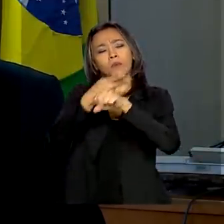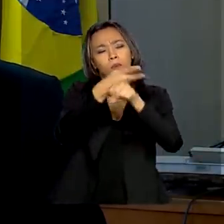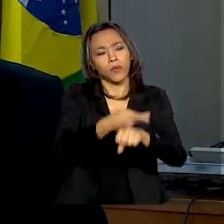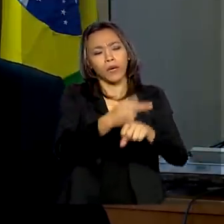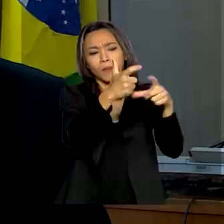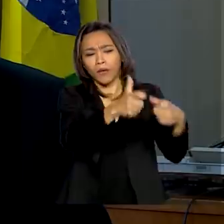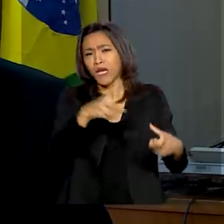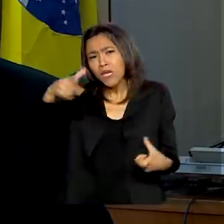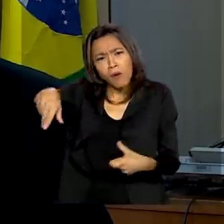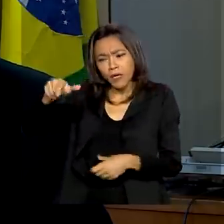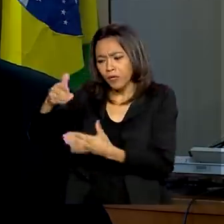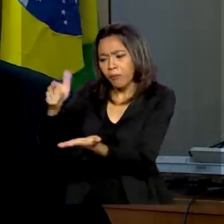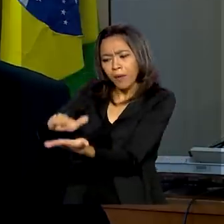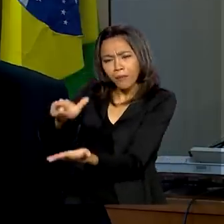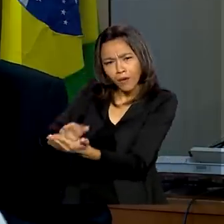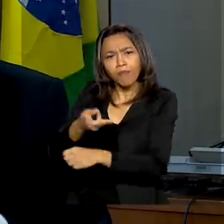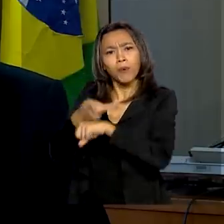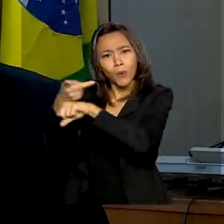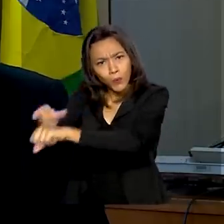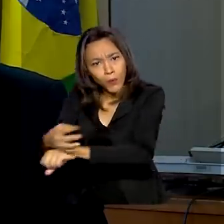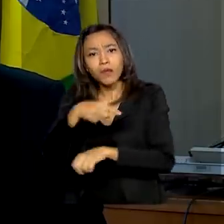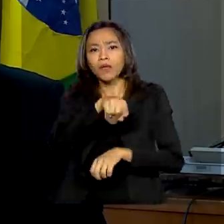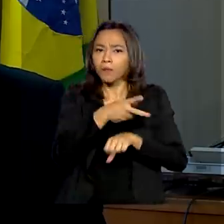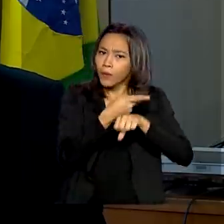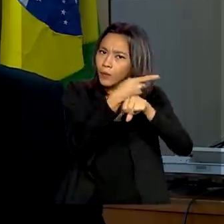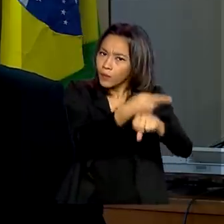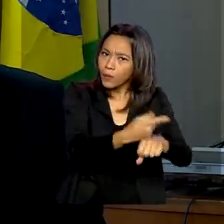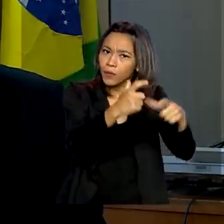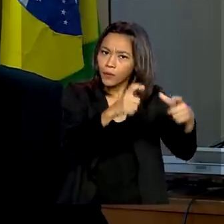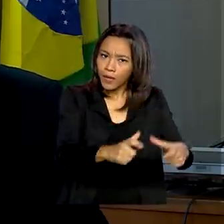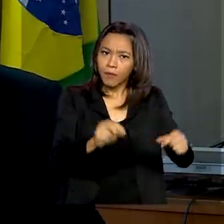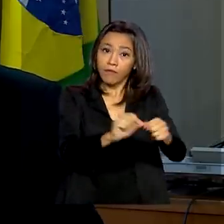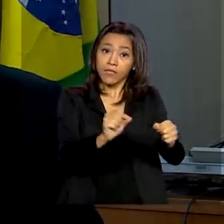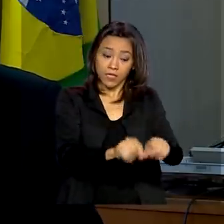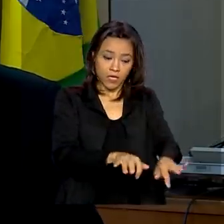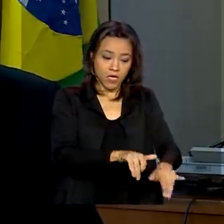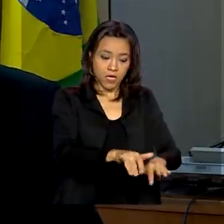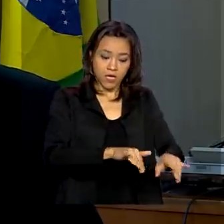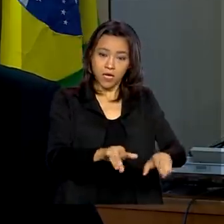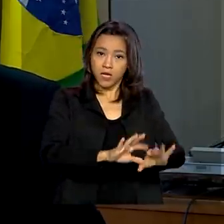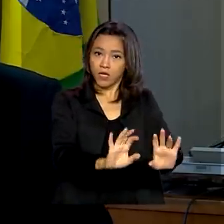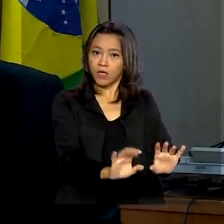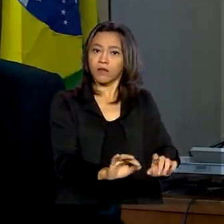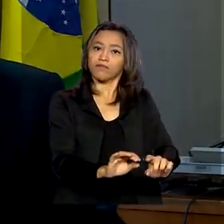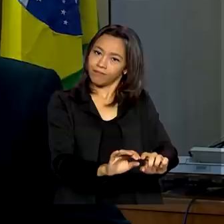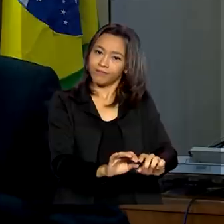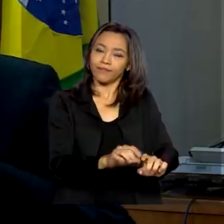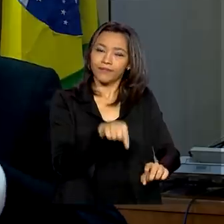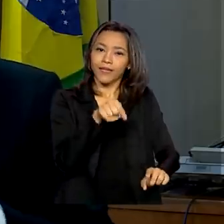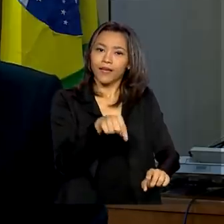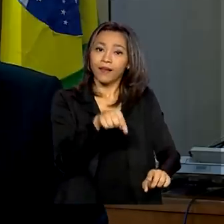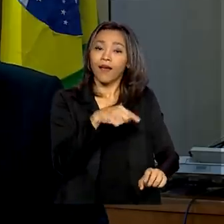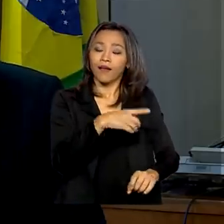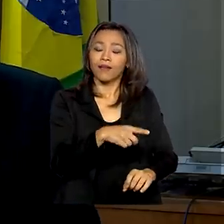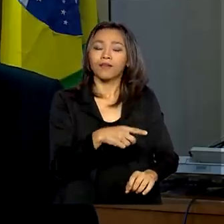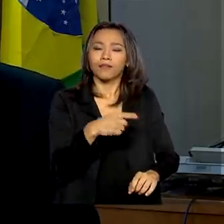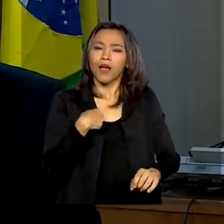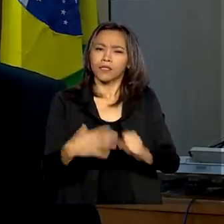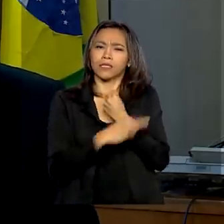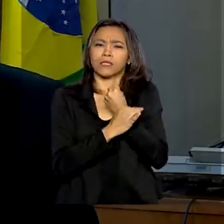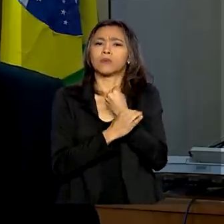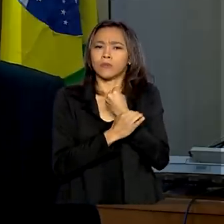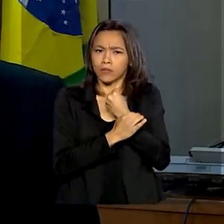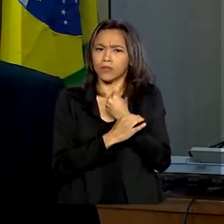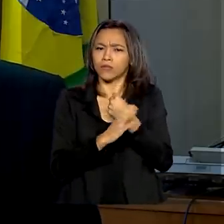prova em papel, ele vai até um local de prova para fazer a prova no computador, a prova do Enem Digital. E lá, então, nós garantimos a